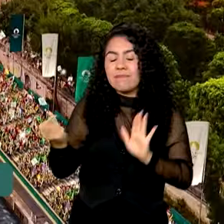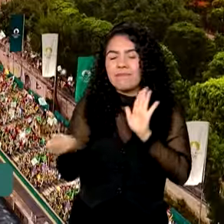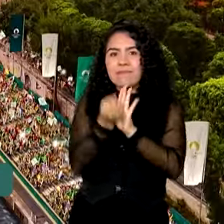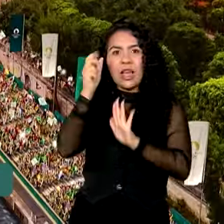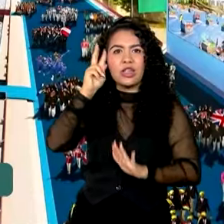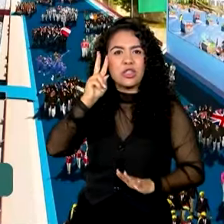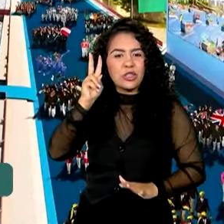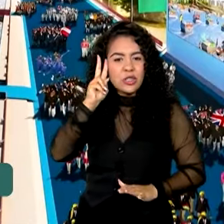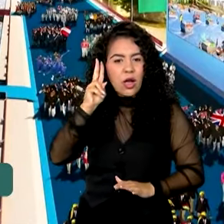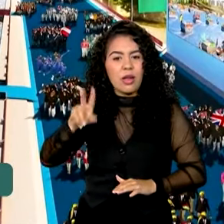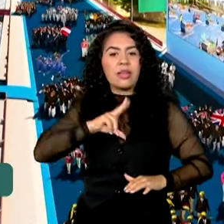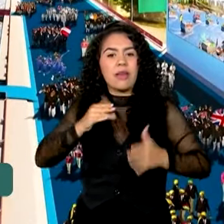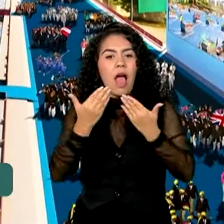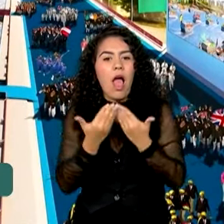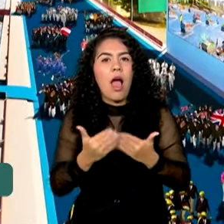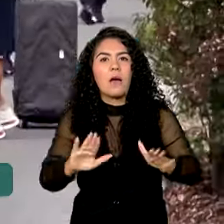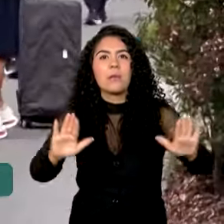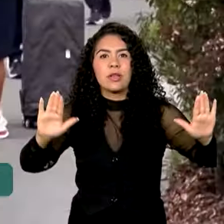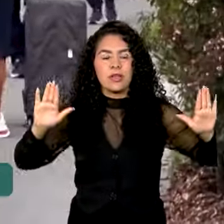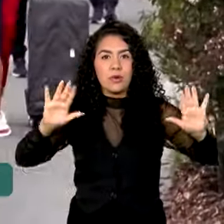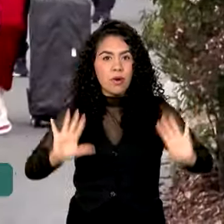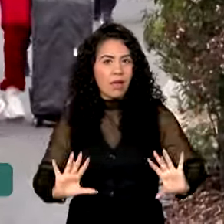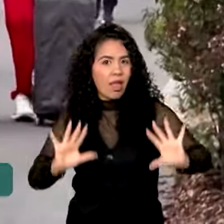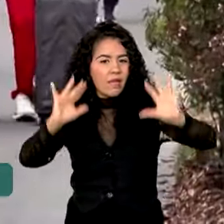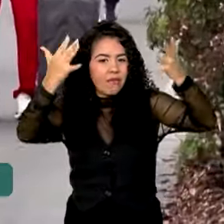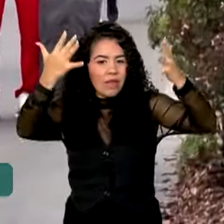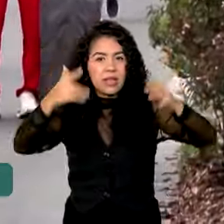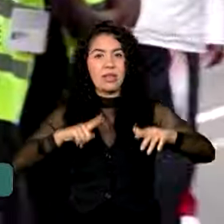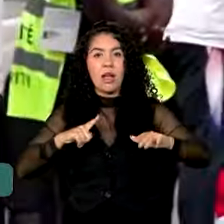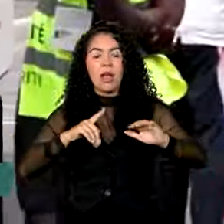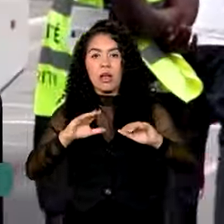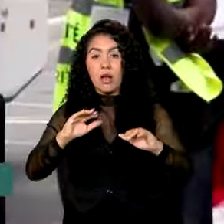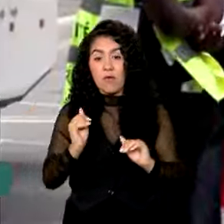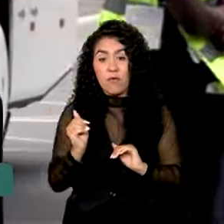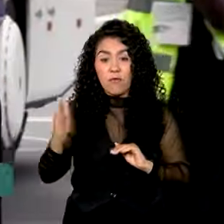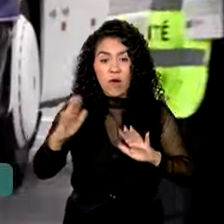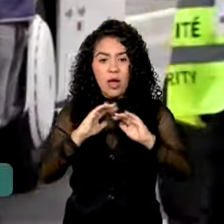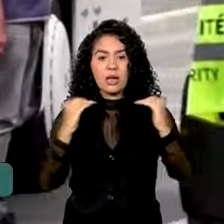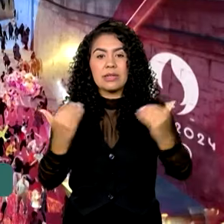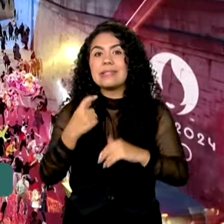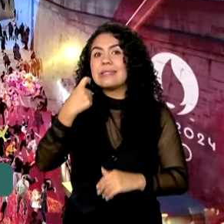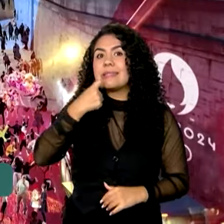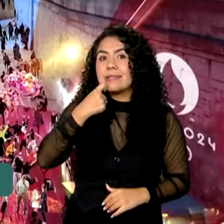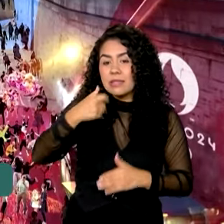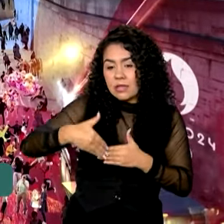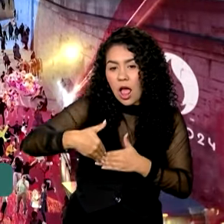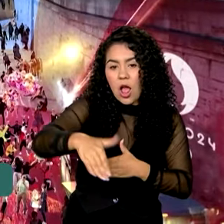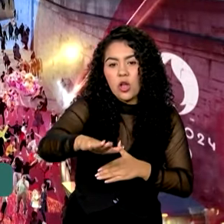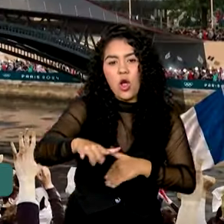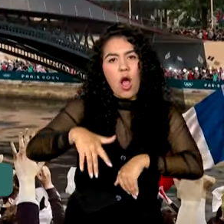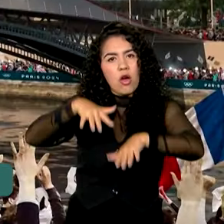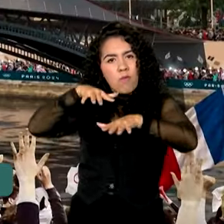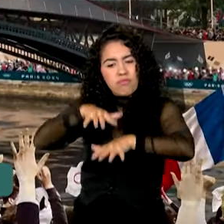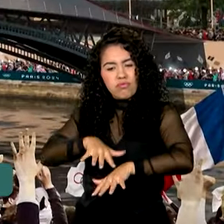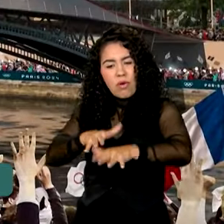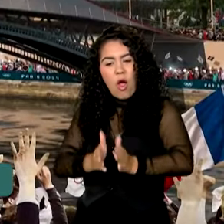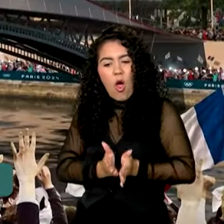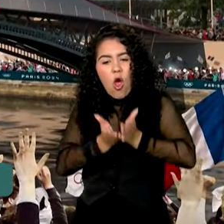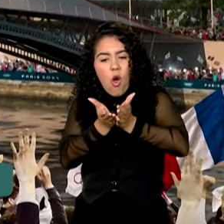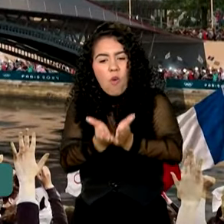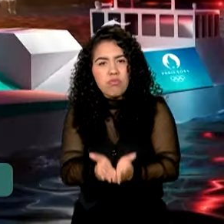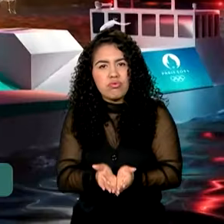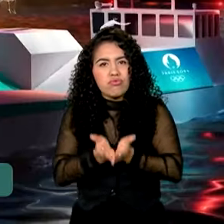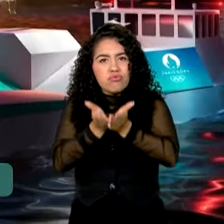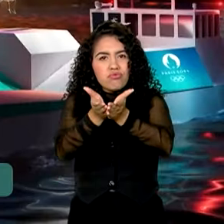abertura será feita fora de um estádio. Nesta sexta-feira, as 200 delegações vão desfilar em barcos pelo Rio Sena,